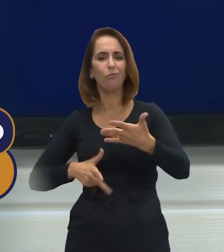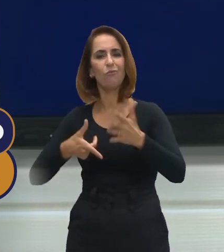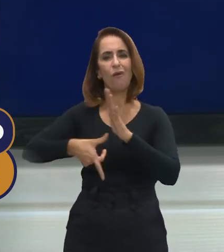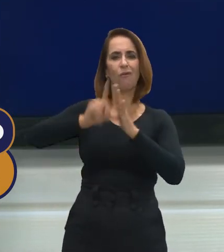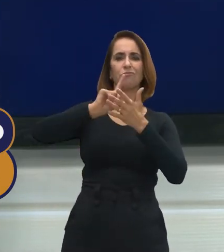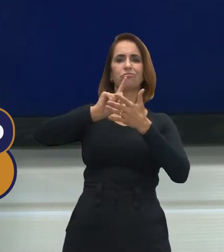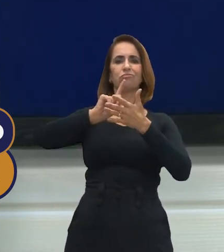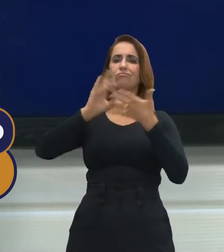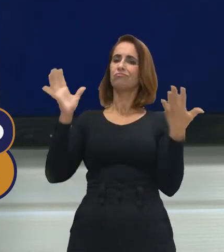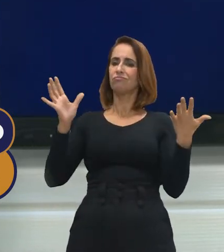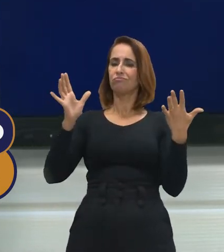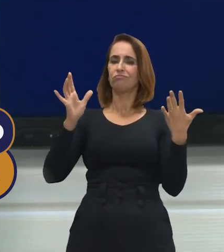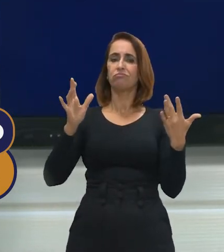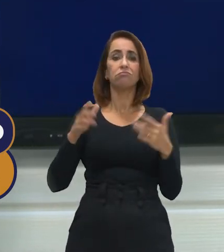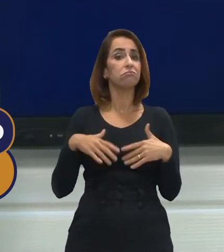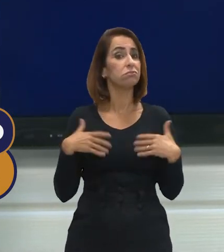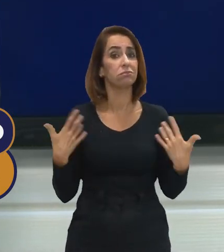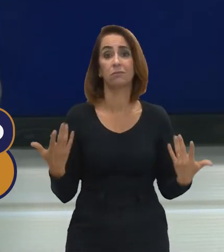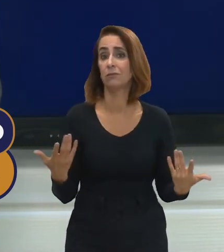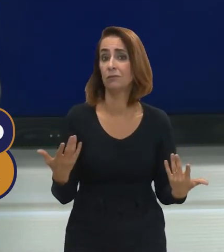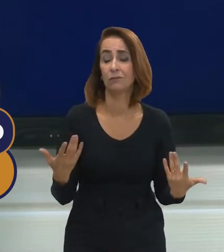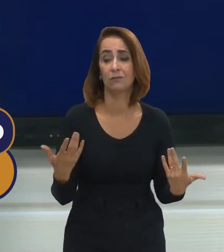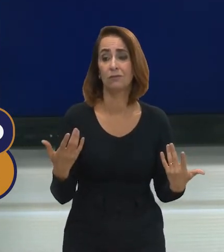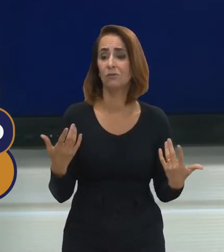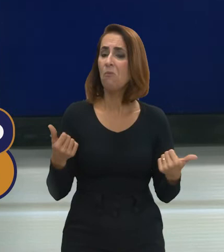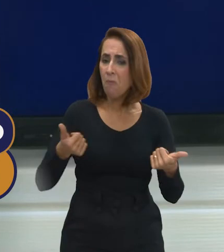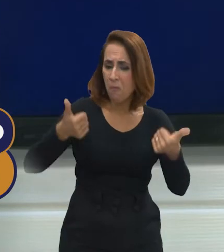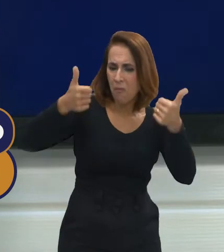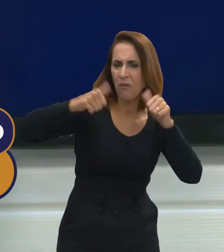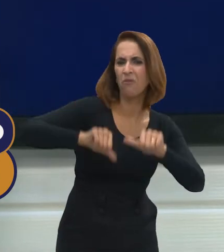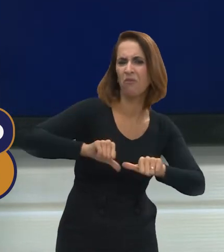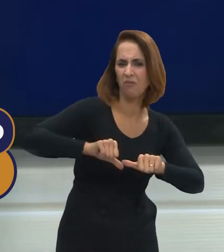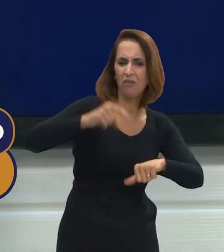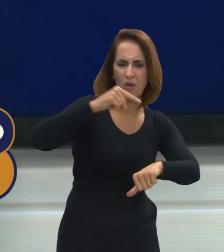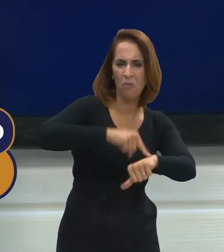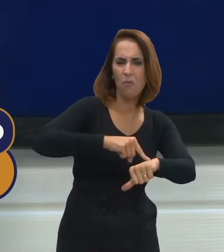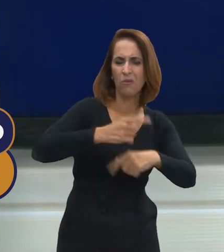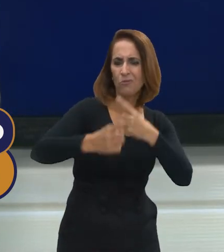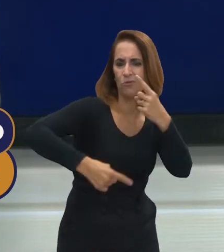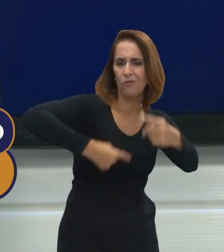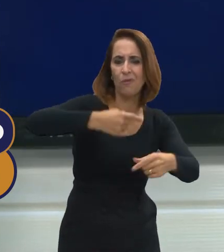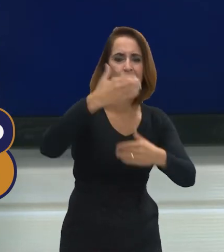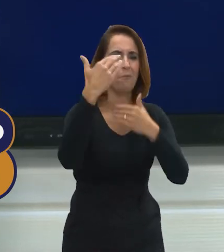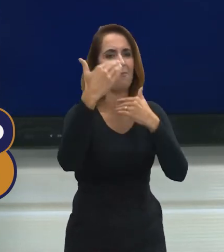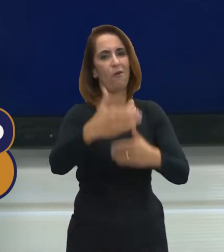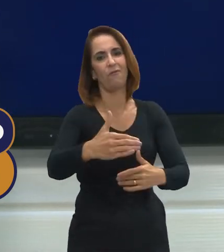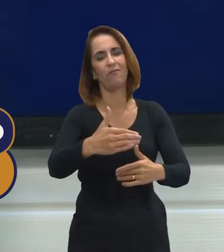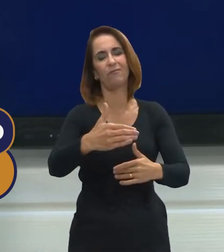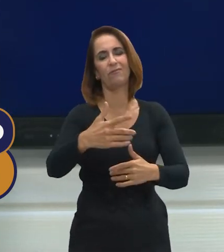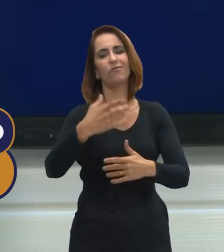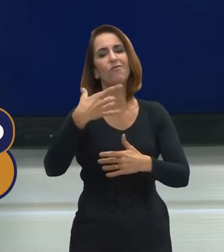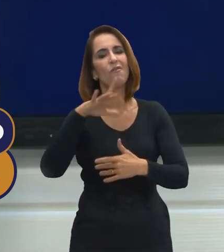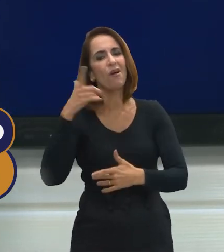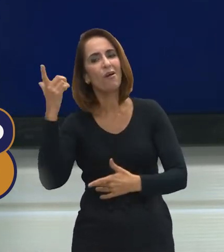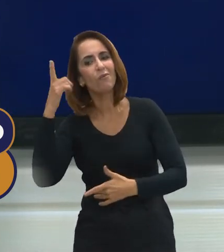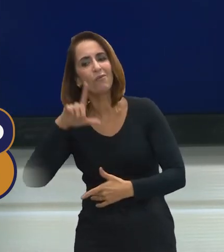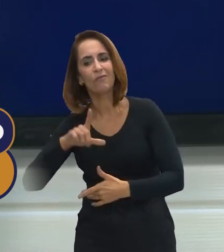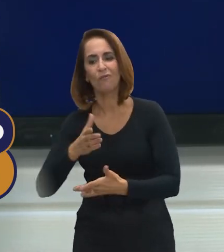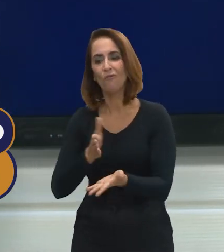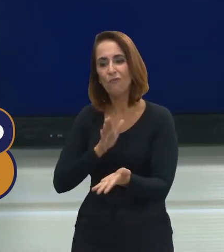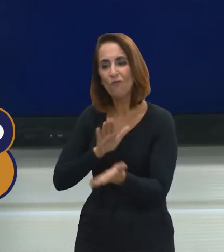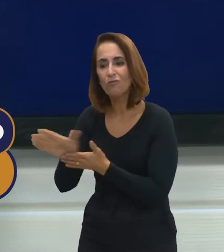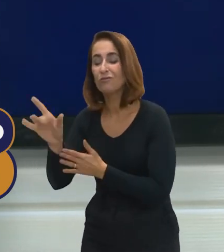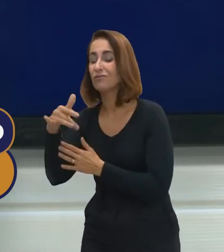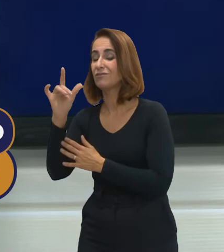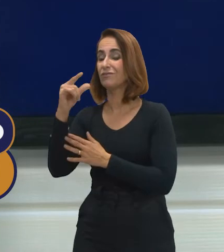anterior, e isso é prejudicial para ele no momento do desenvolvimento da prova, ele só vai conseguir fugir